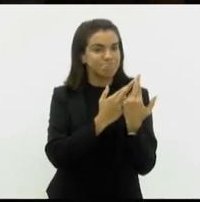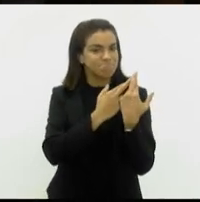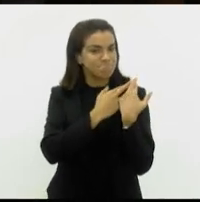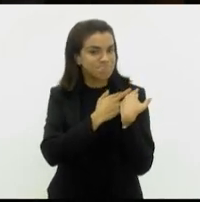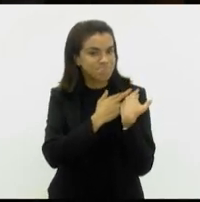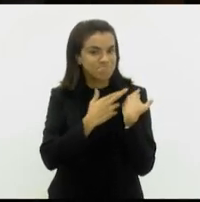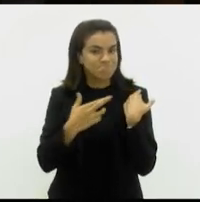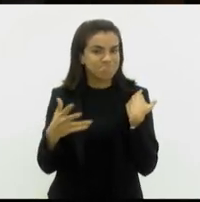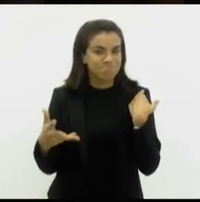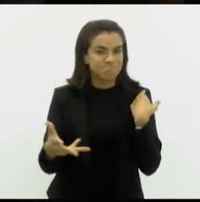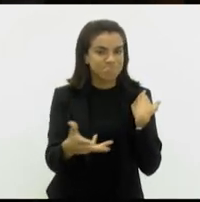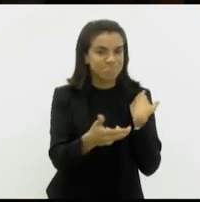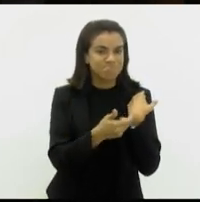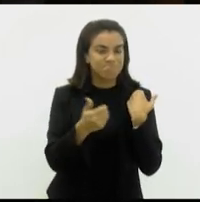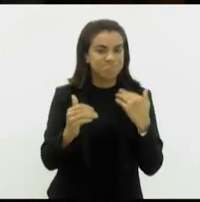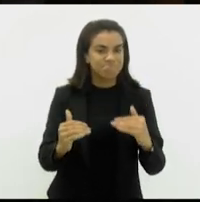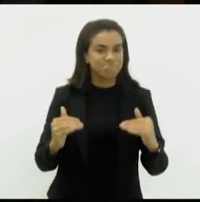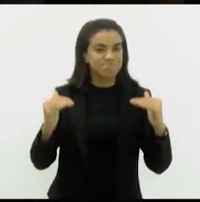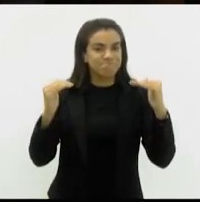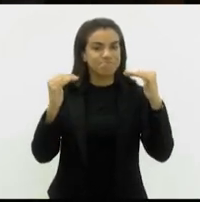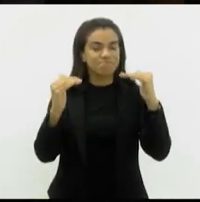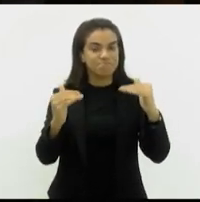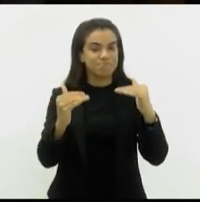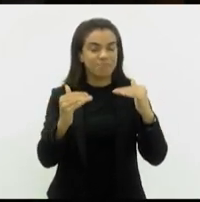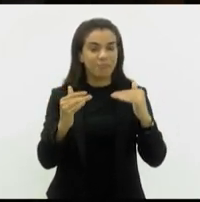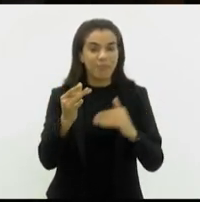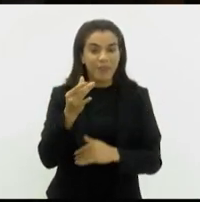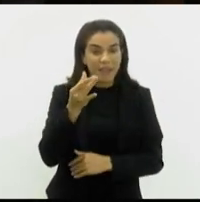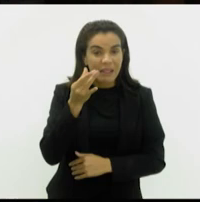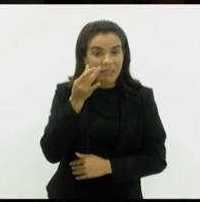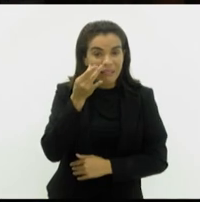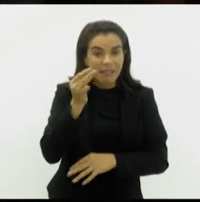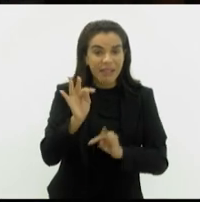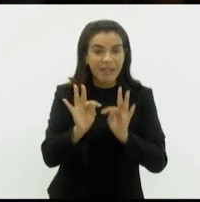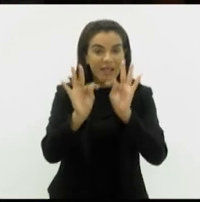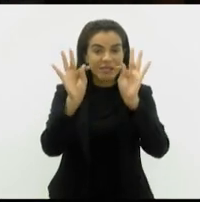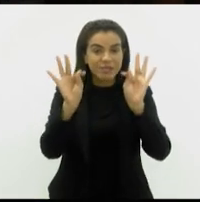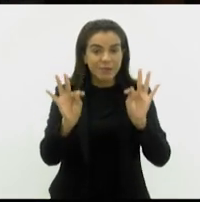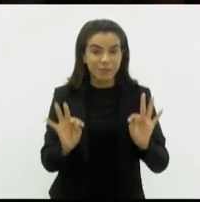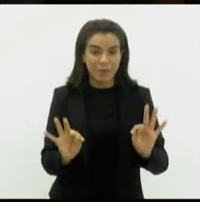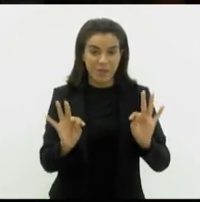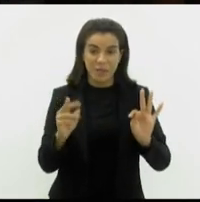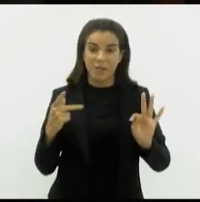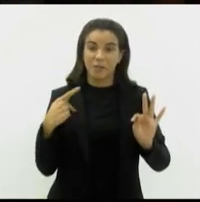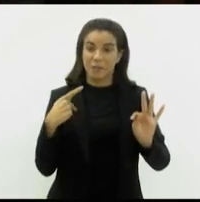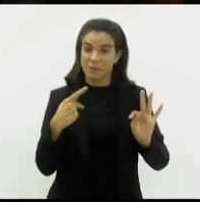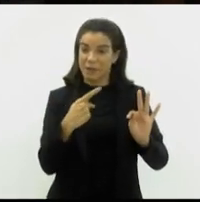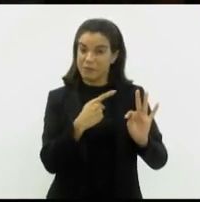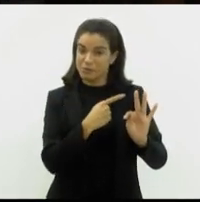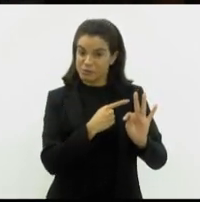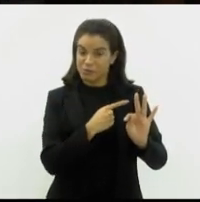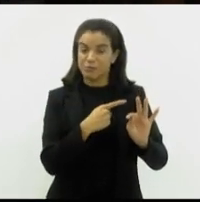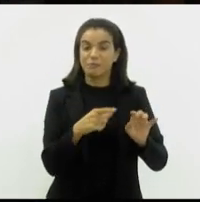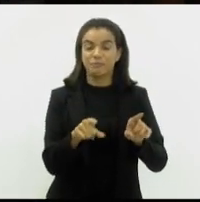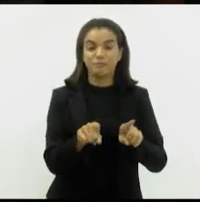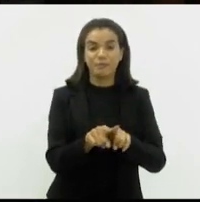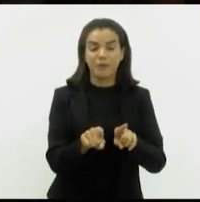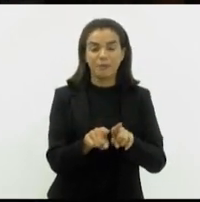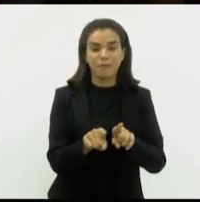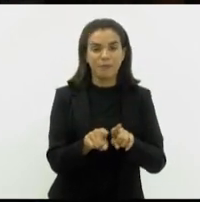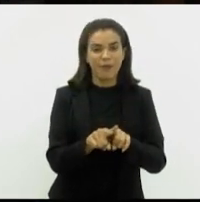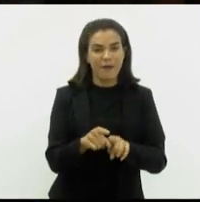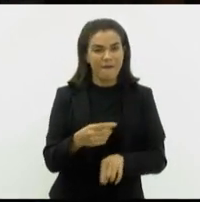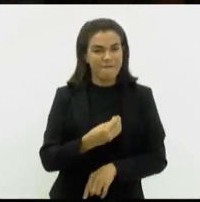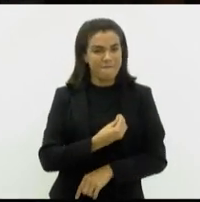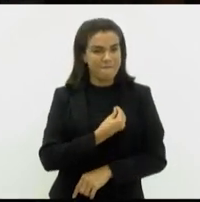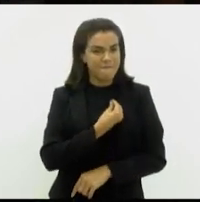e acima de tudo testemunhando a vida de um cristão, mostrando que o social está na sua